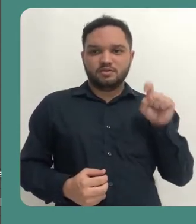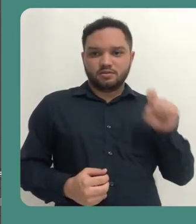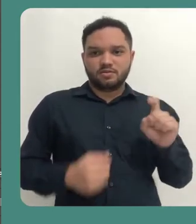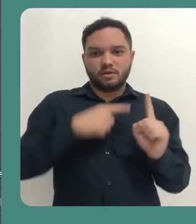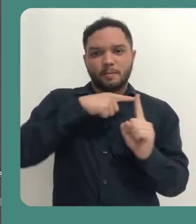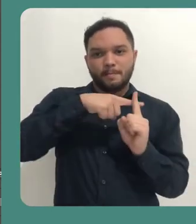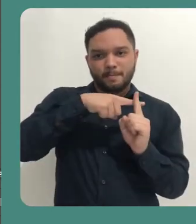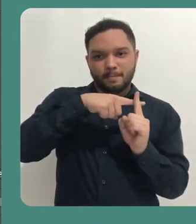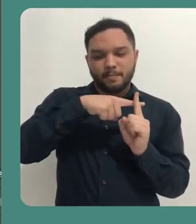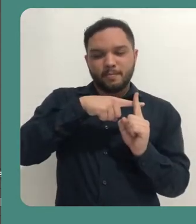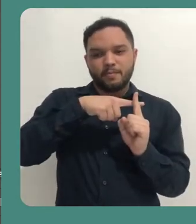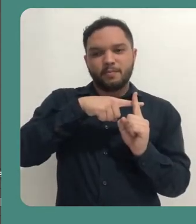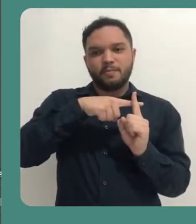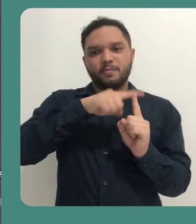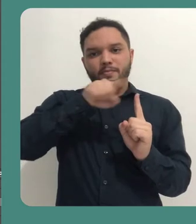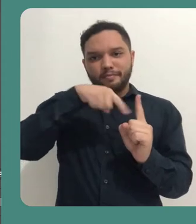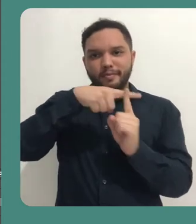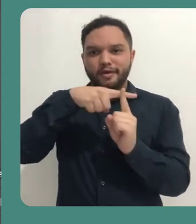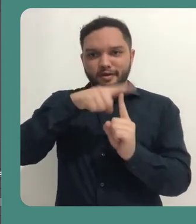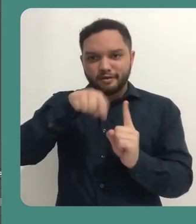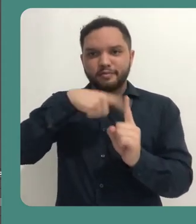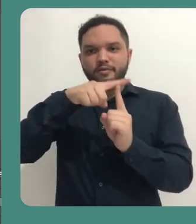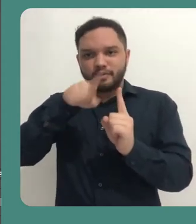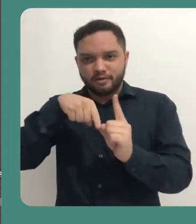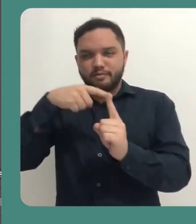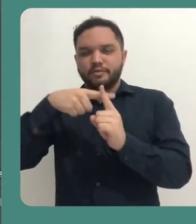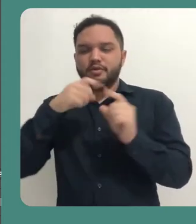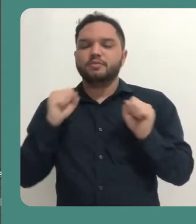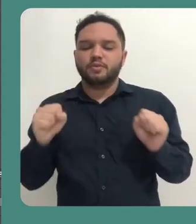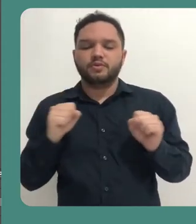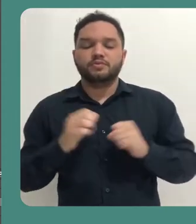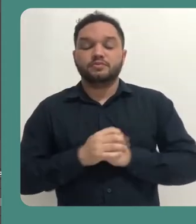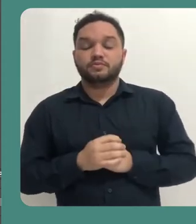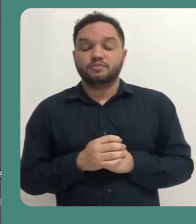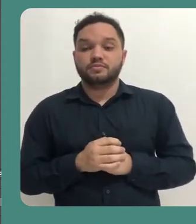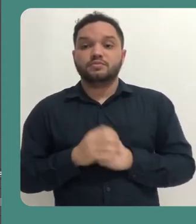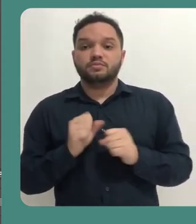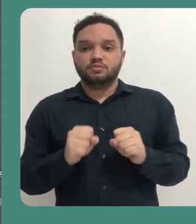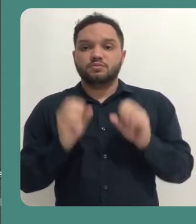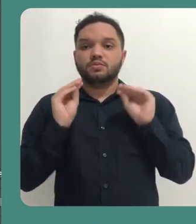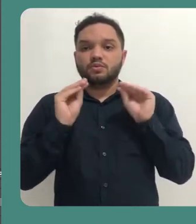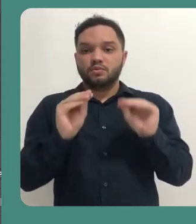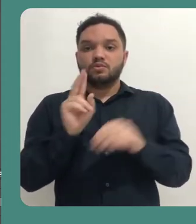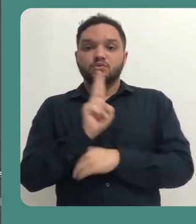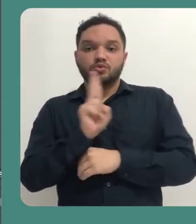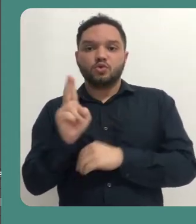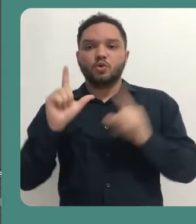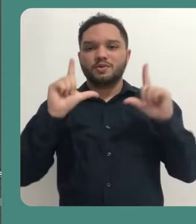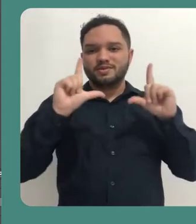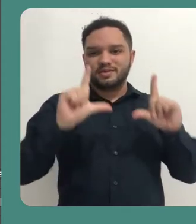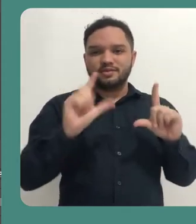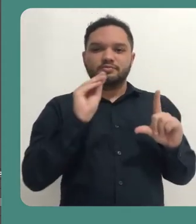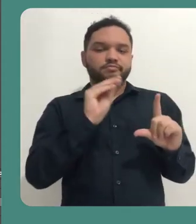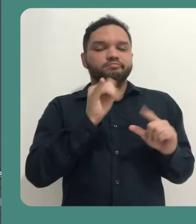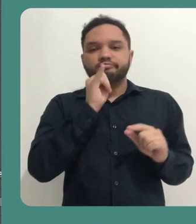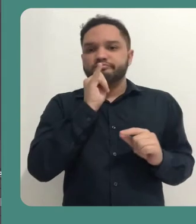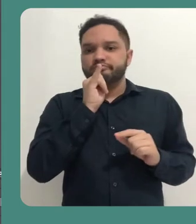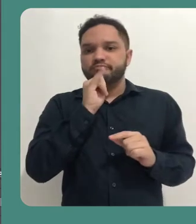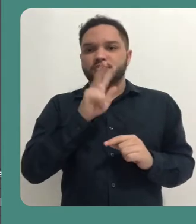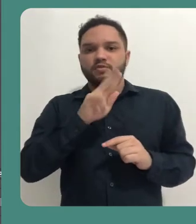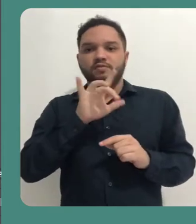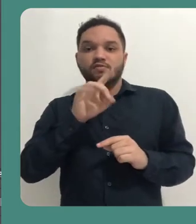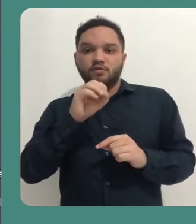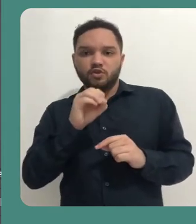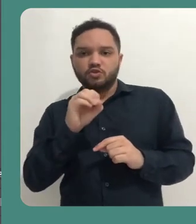botão de mais, que consiste em adicionar uma nova cena. A gente pode colocar um nome para esta cena, como por